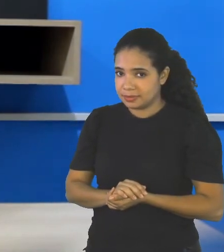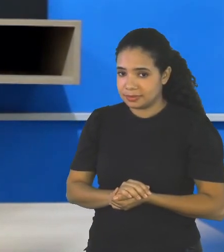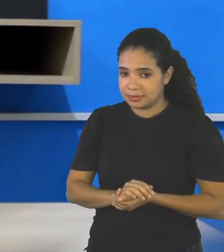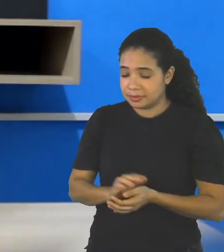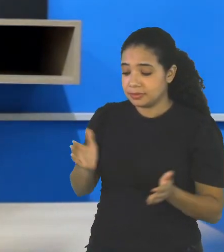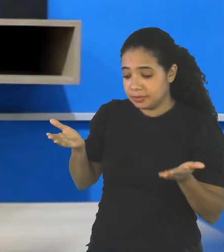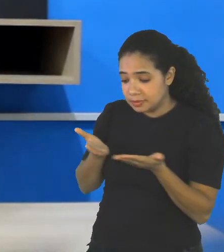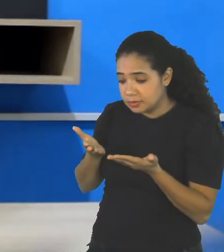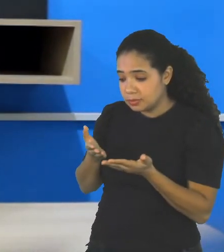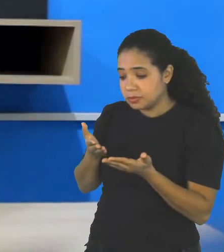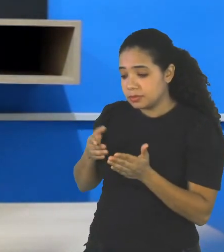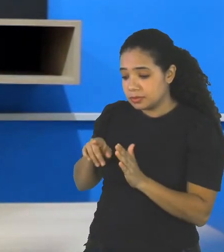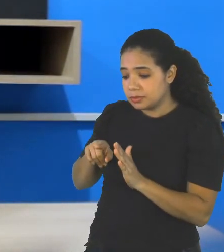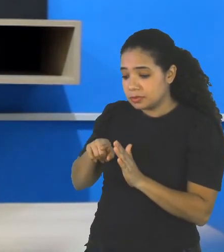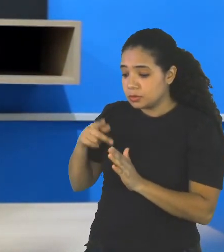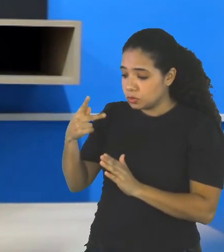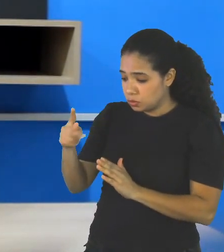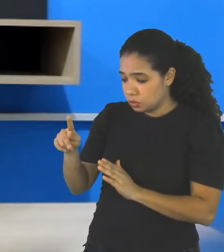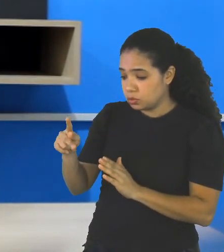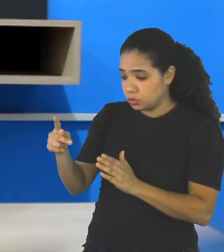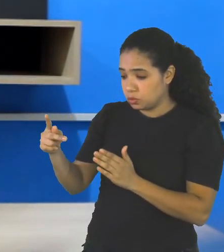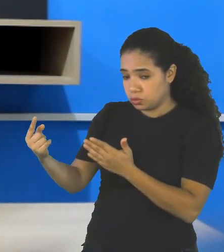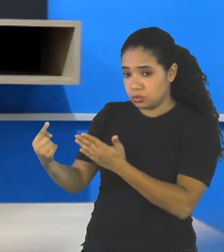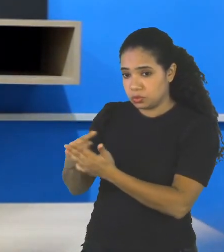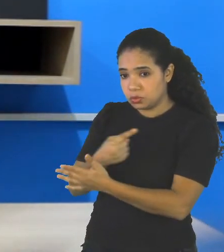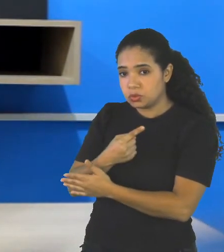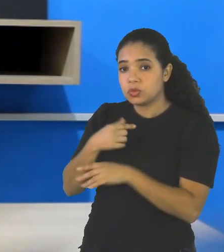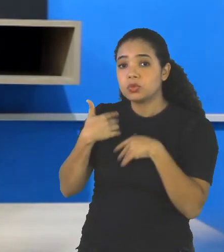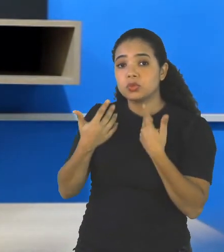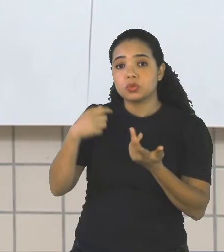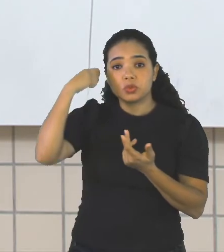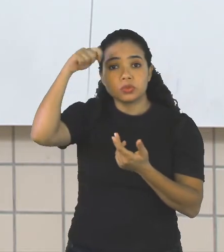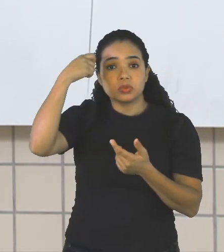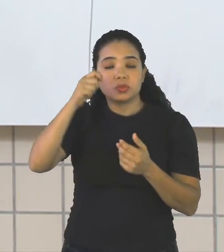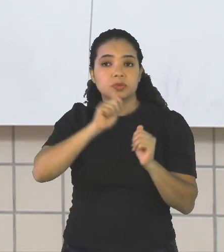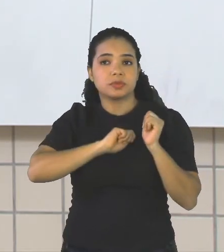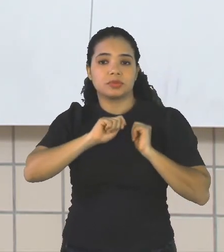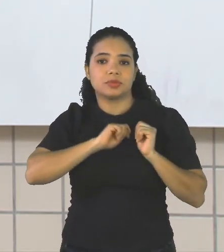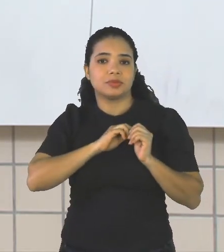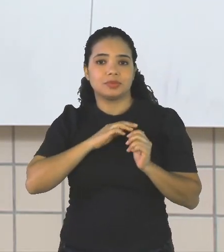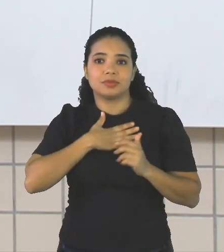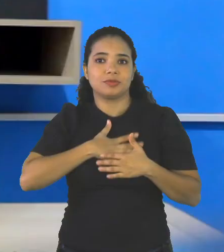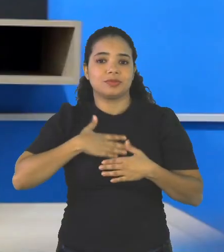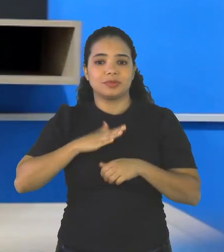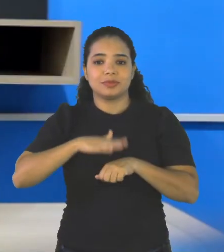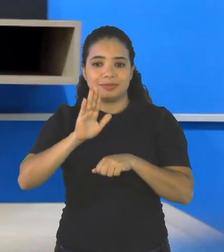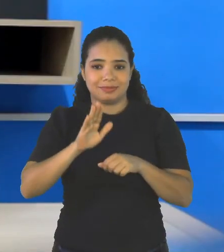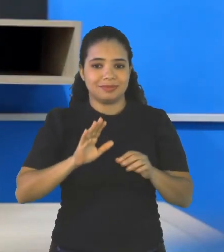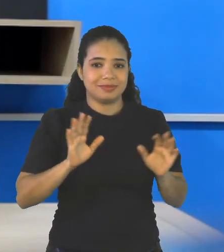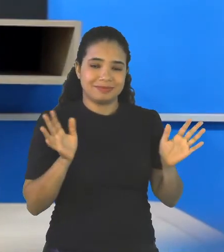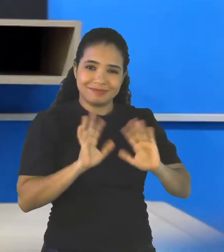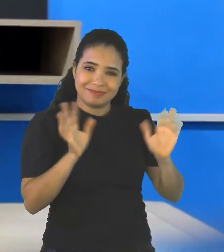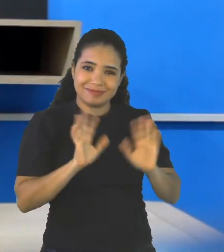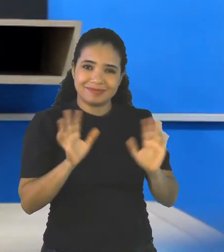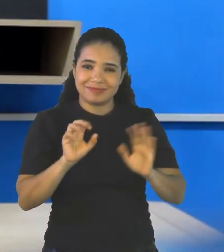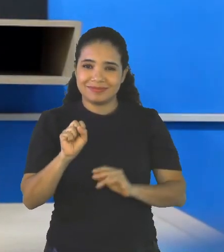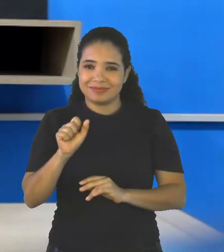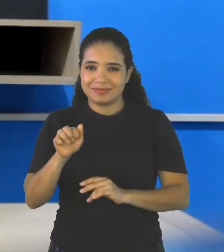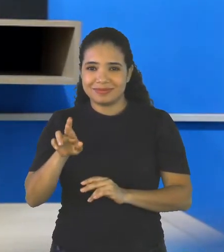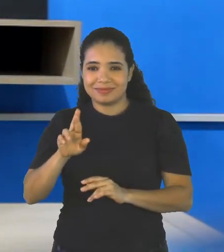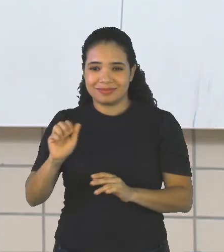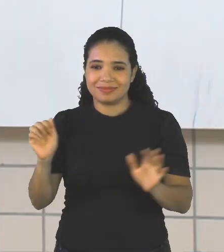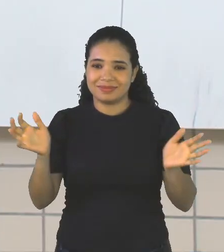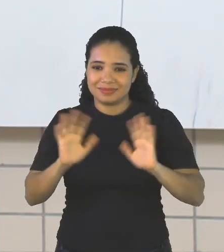Jailson When You Were 10 Who Was Your Idol Bye Bye Sarah Thanks A Lot Bye